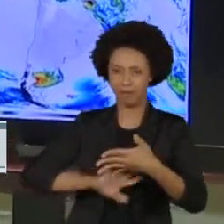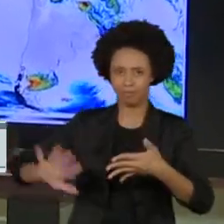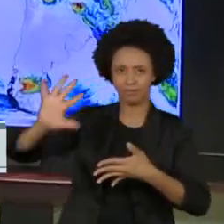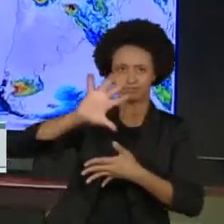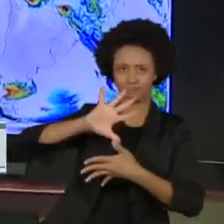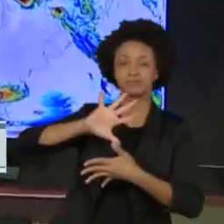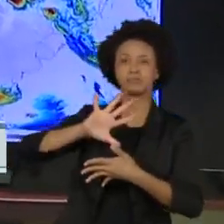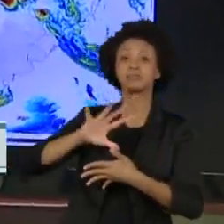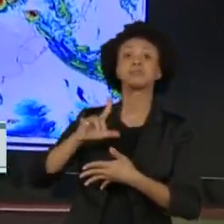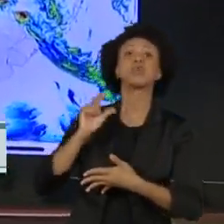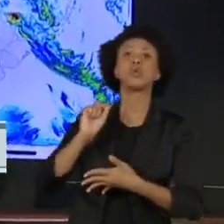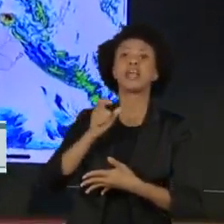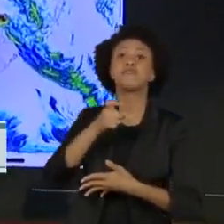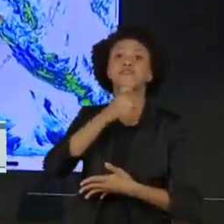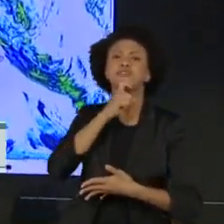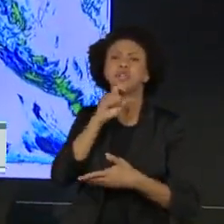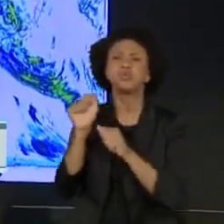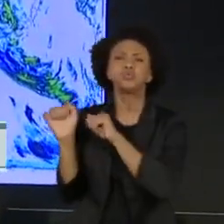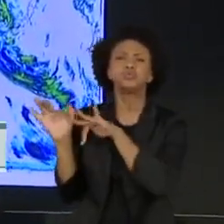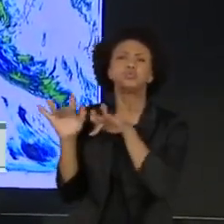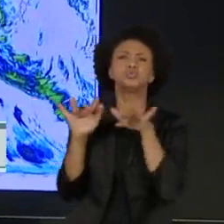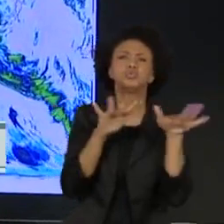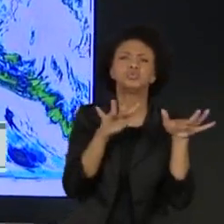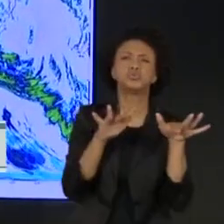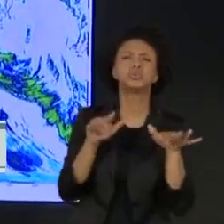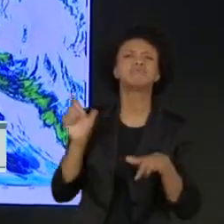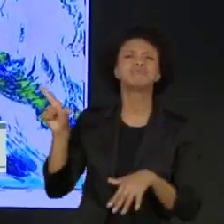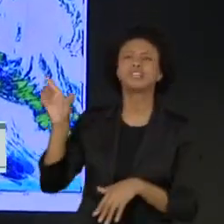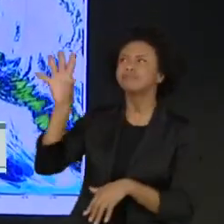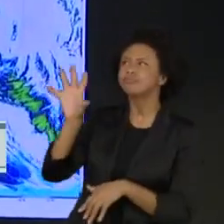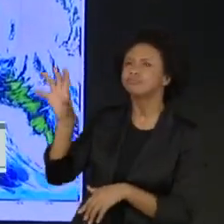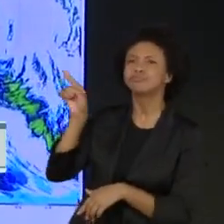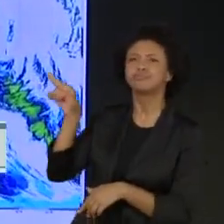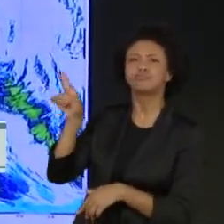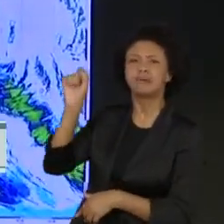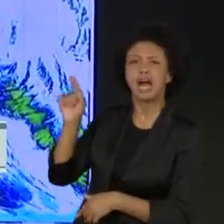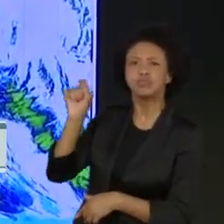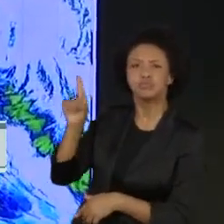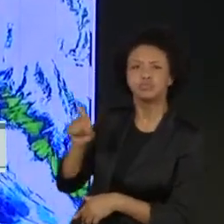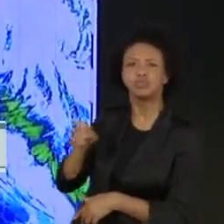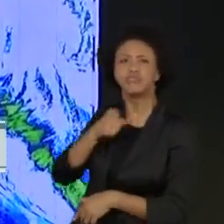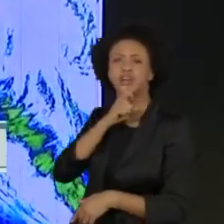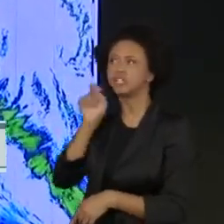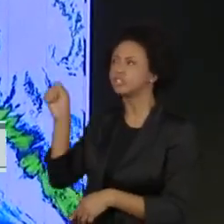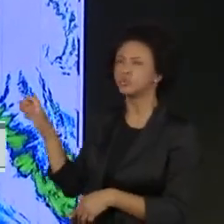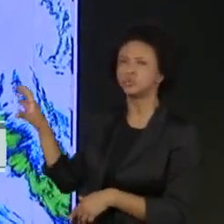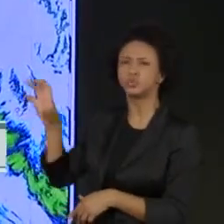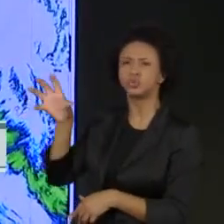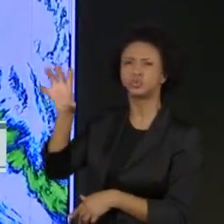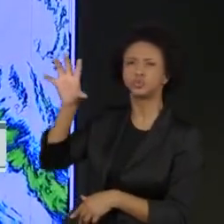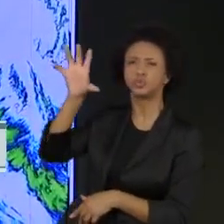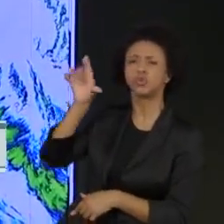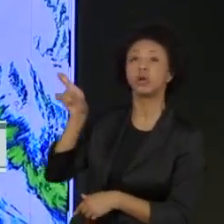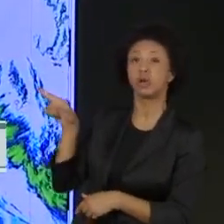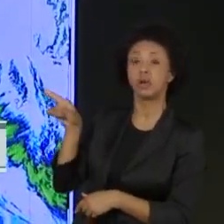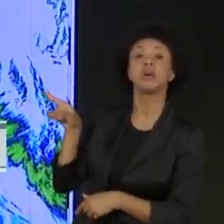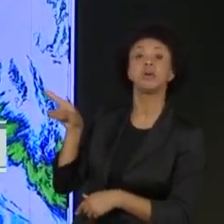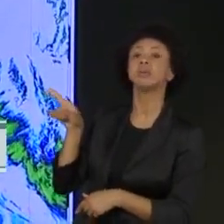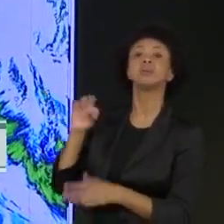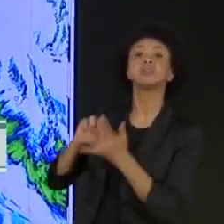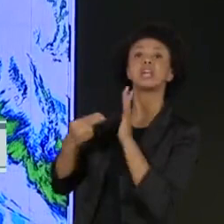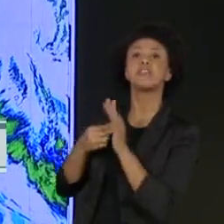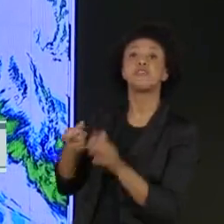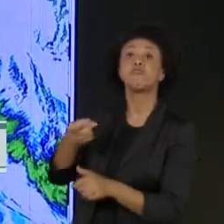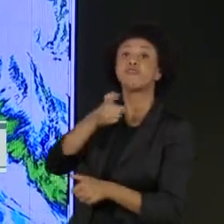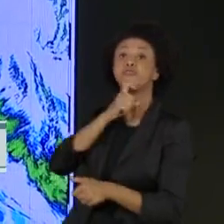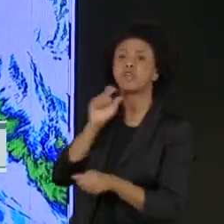fria. Ela está representada por essa mancha grande em azul e verde. Ela anuncia uma massa de ar frio com